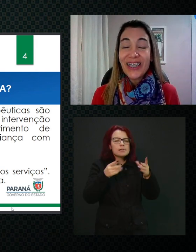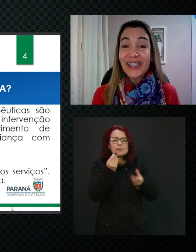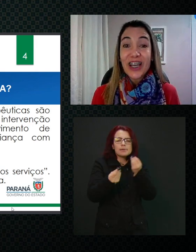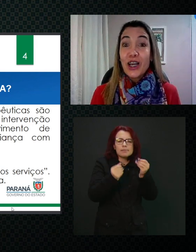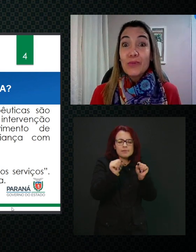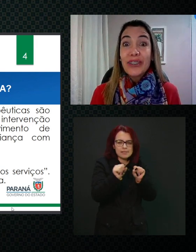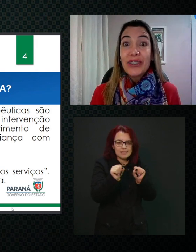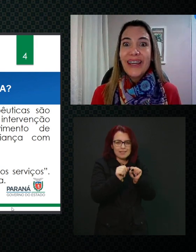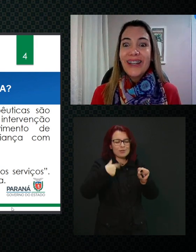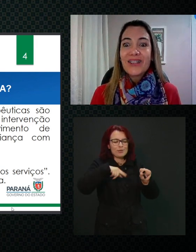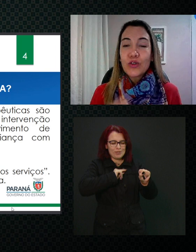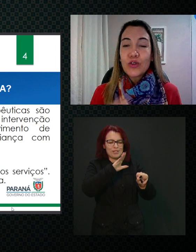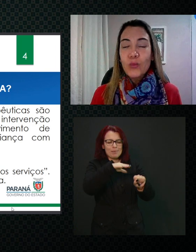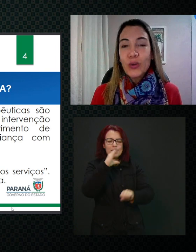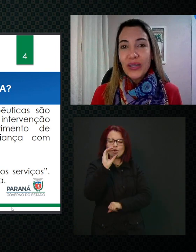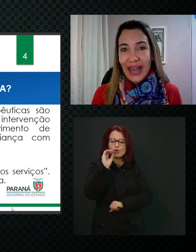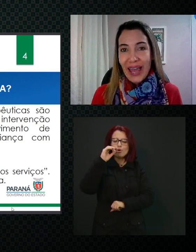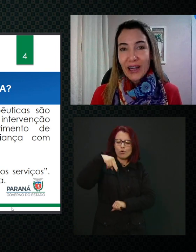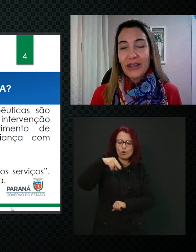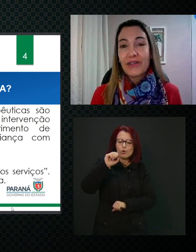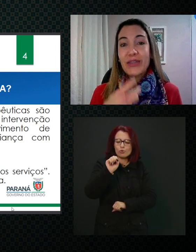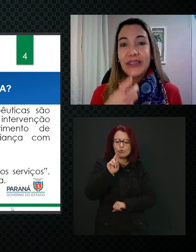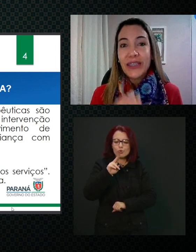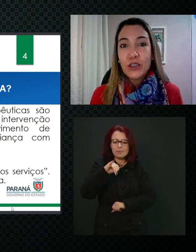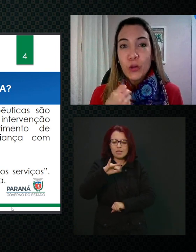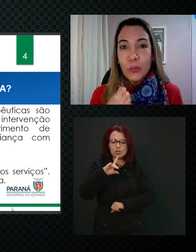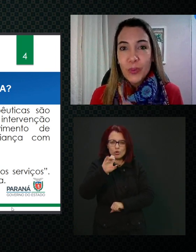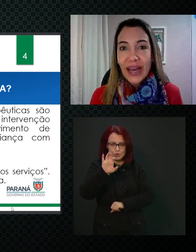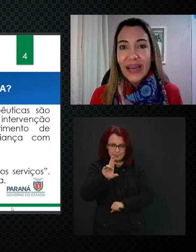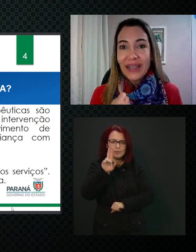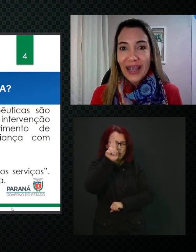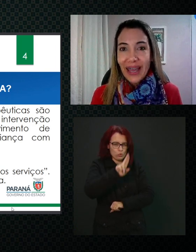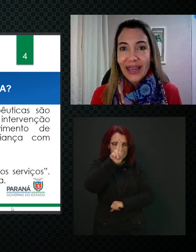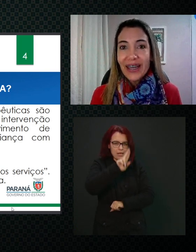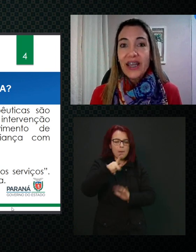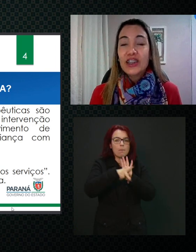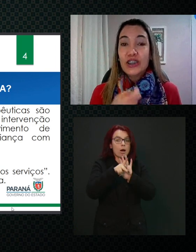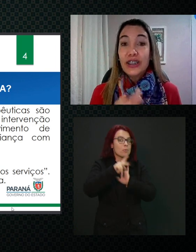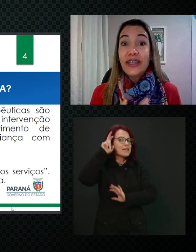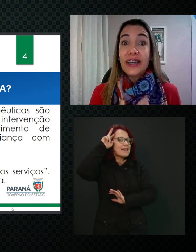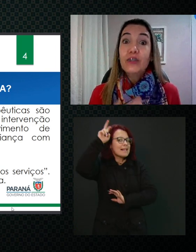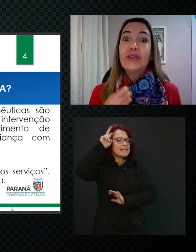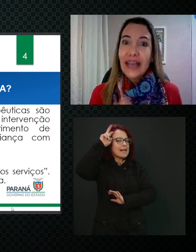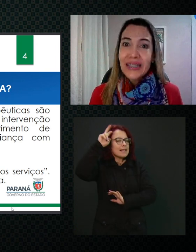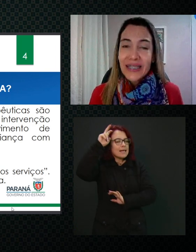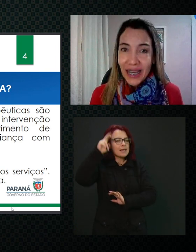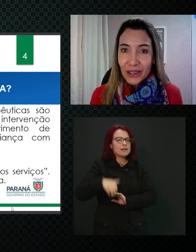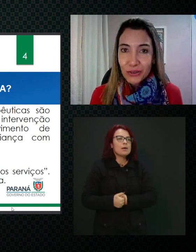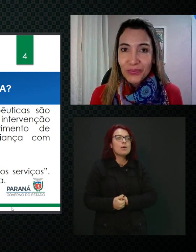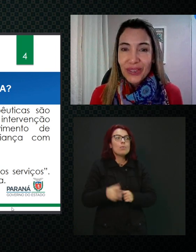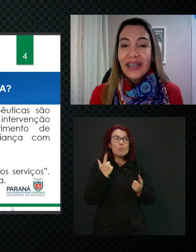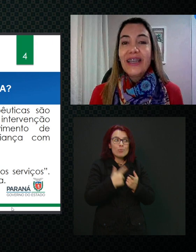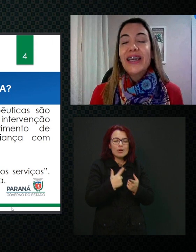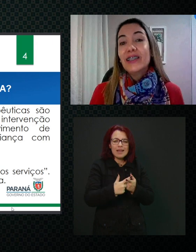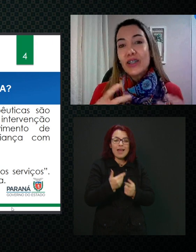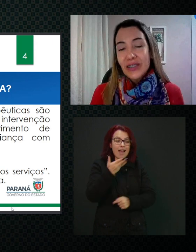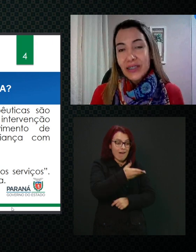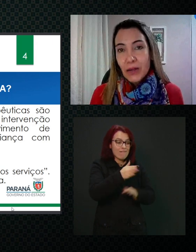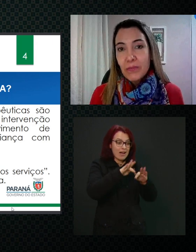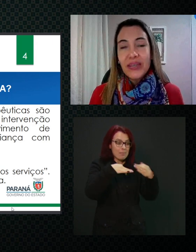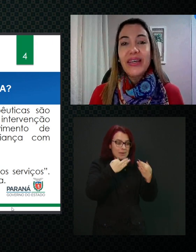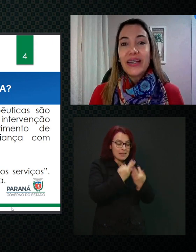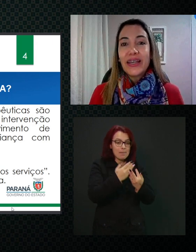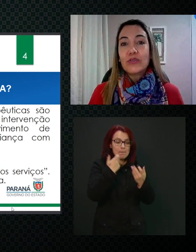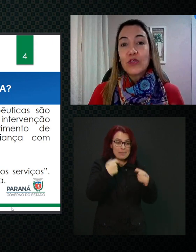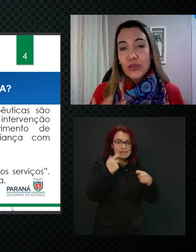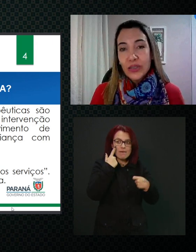inteligentes, porque eles compram a ideia. A família tem que comprar a ideia de que aquilo dá certo. E a nossa